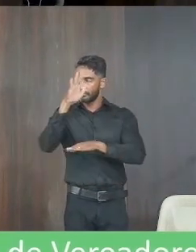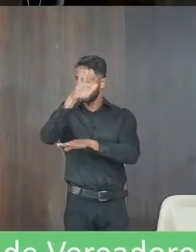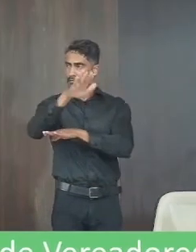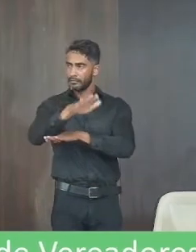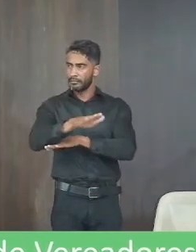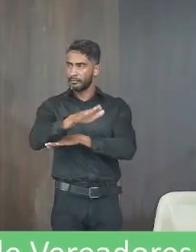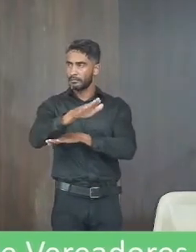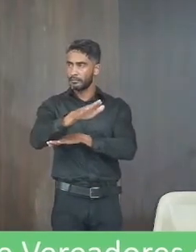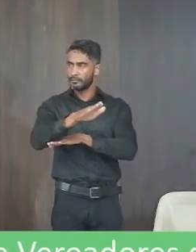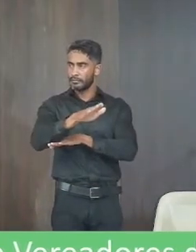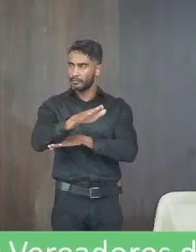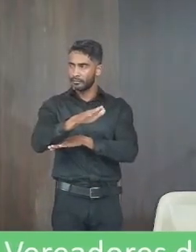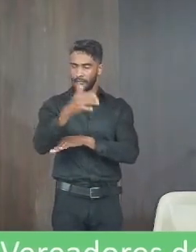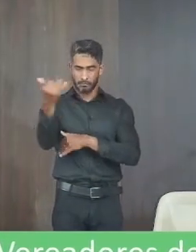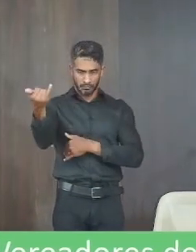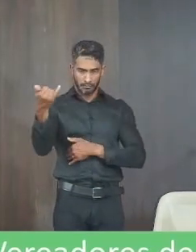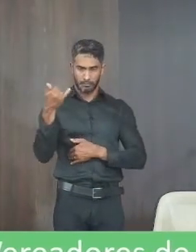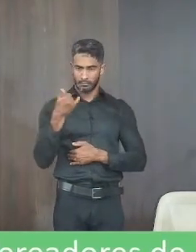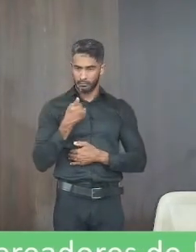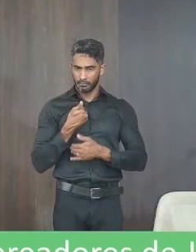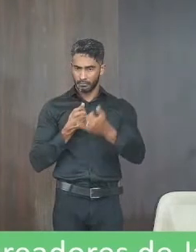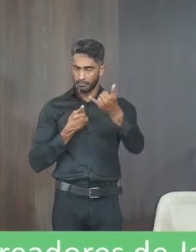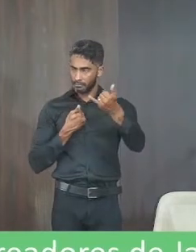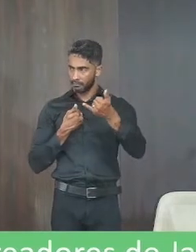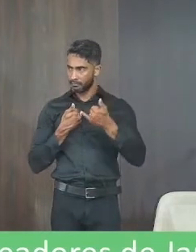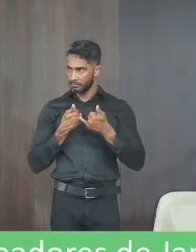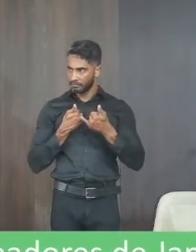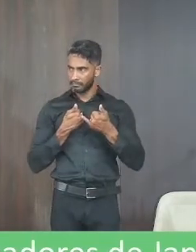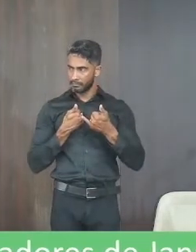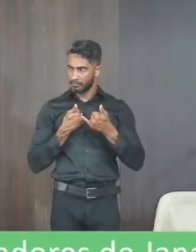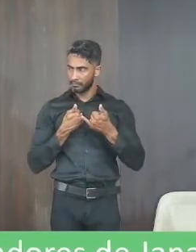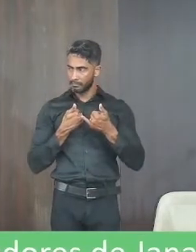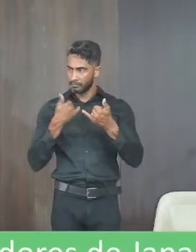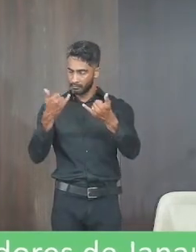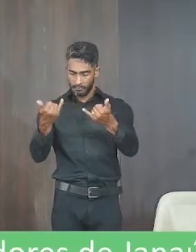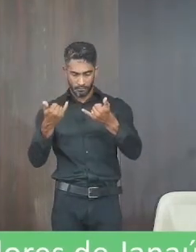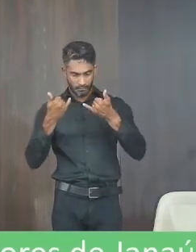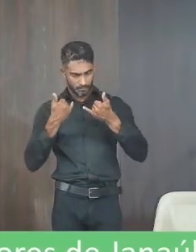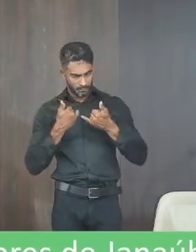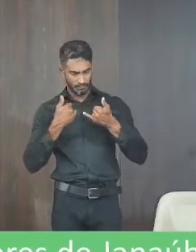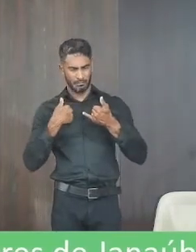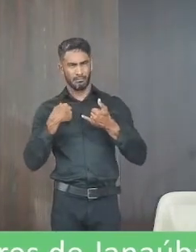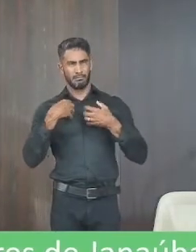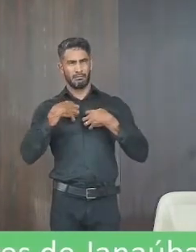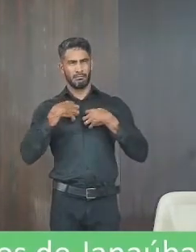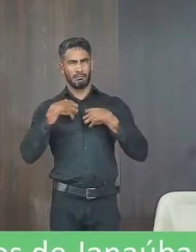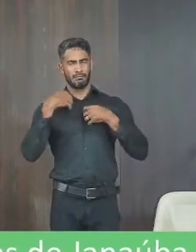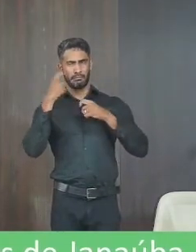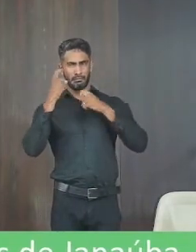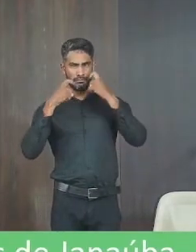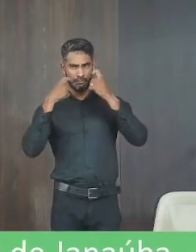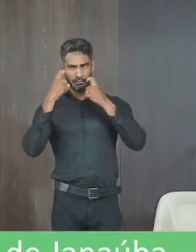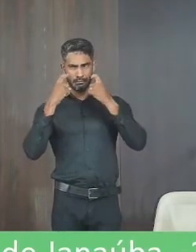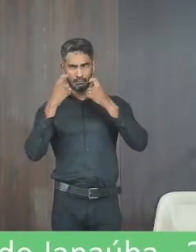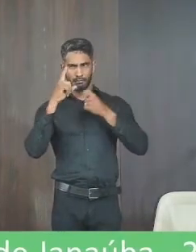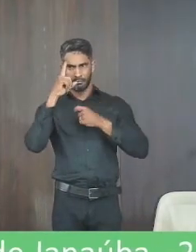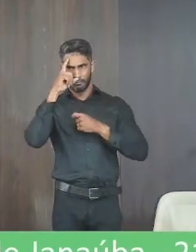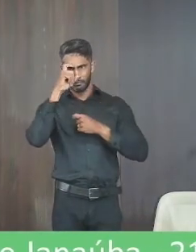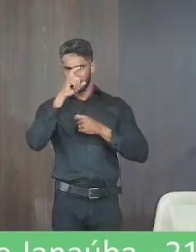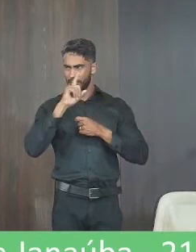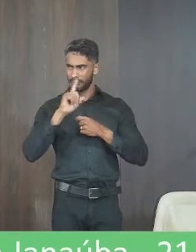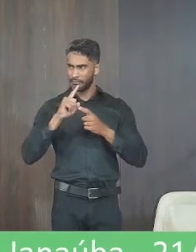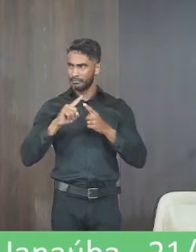eu recebi uma informação na verdade uma denúncia que me deixou um pouco preocupado não é nada de difícil de resolver não